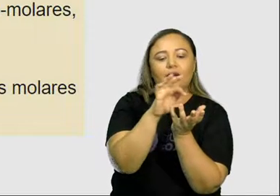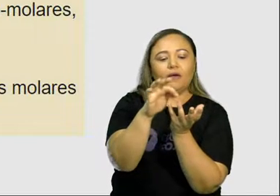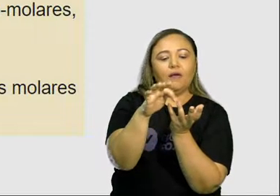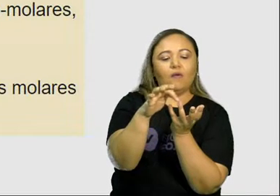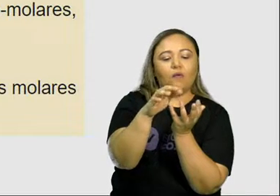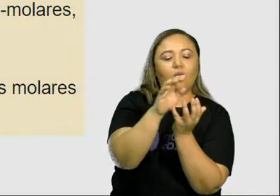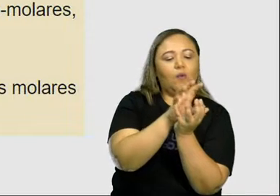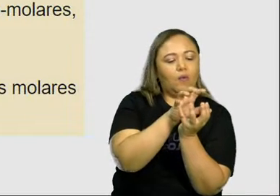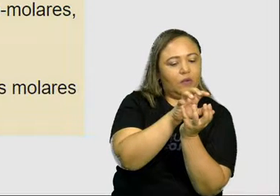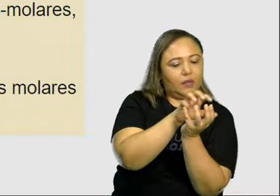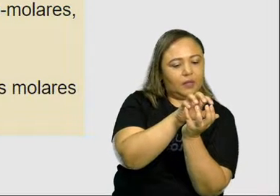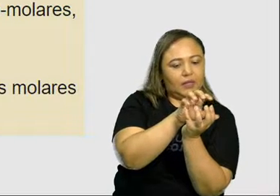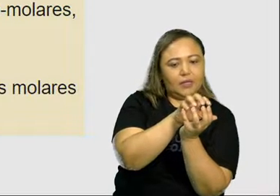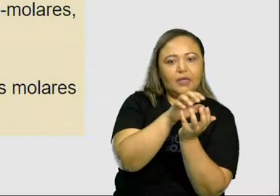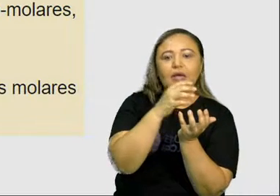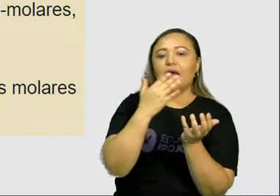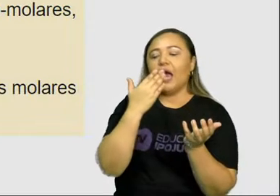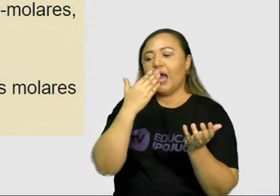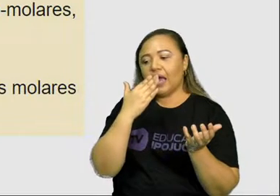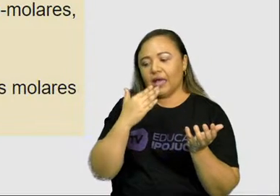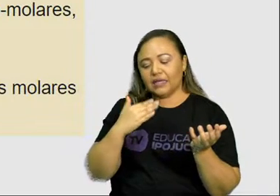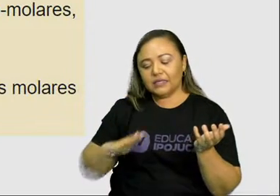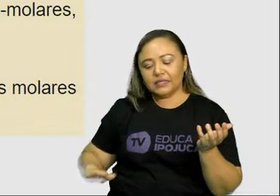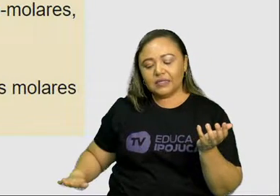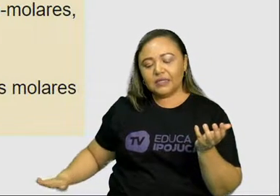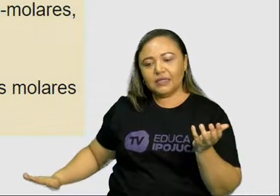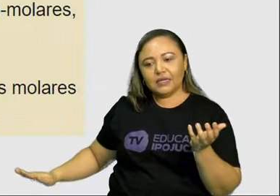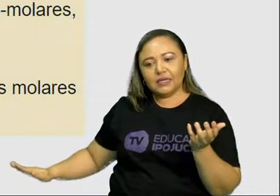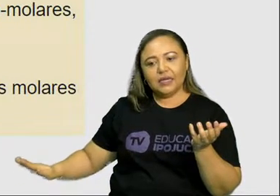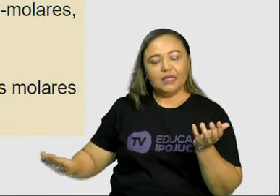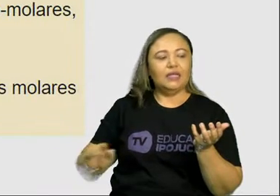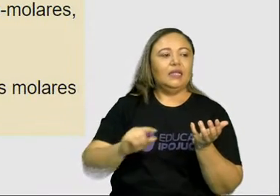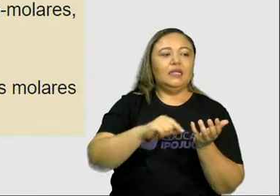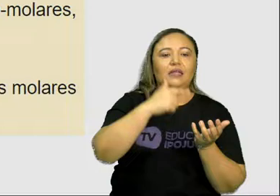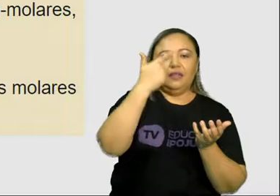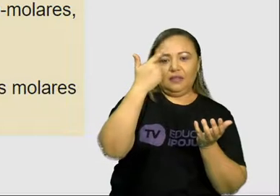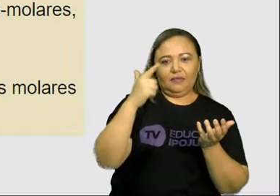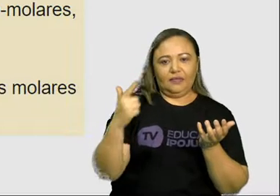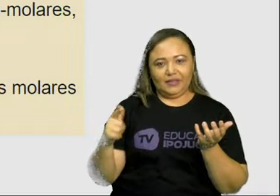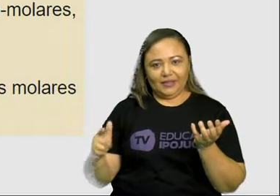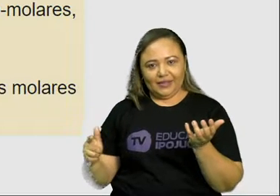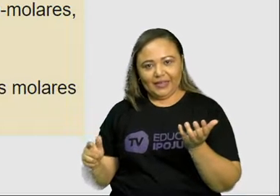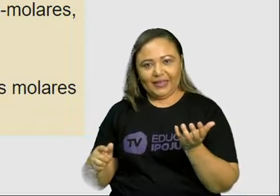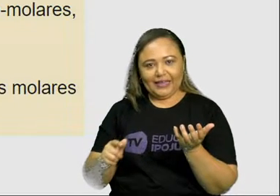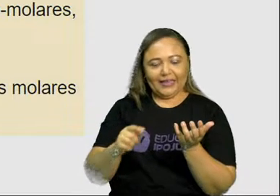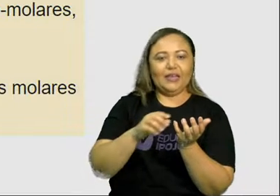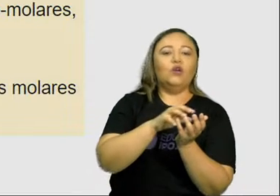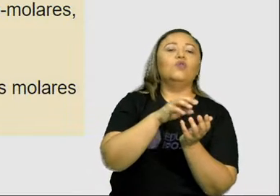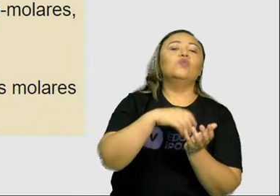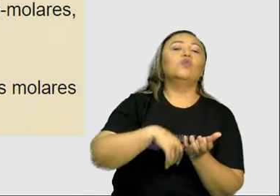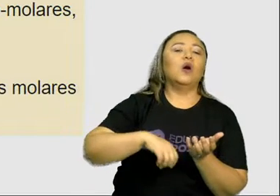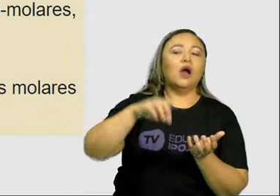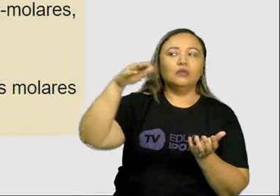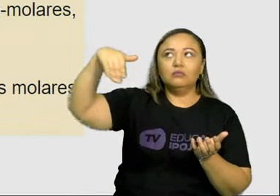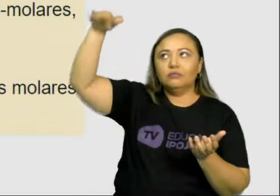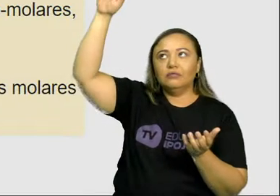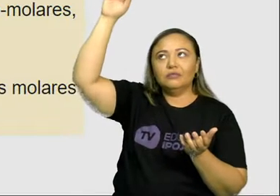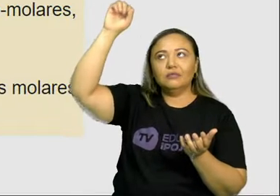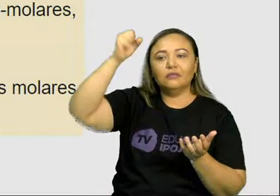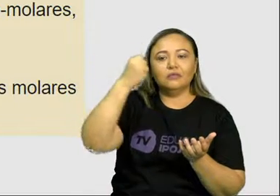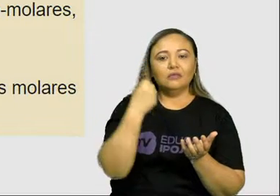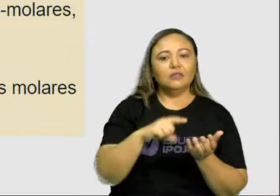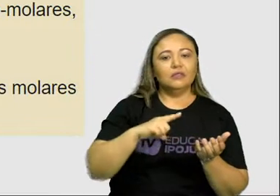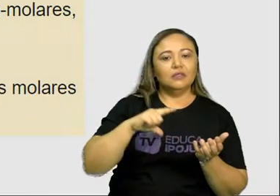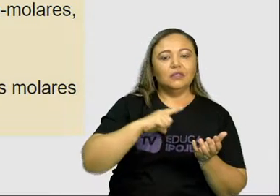meio. As crianças não têm dentes pré-molares. Os adultos têm 8. Os